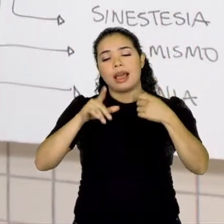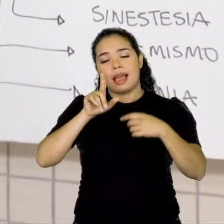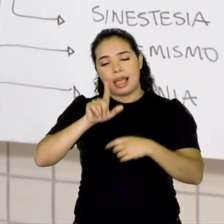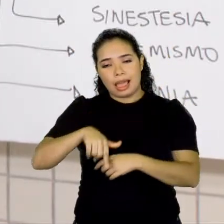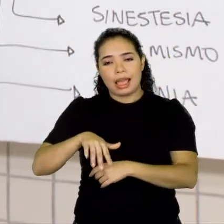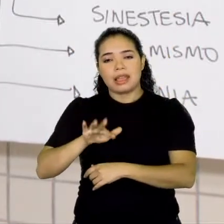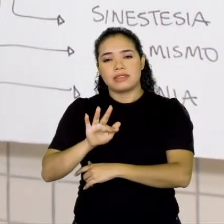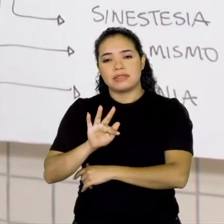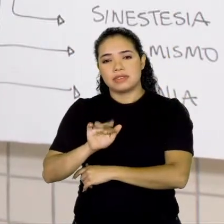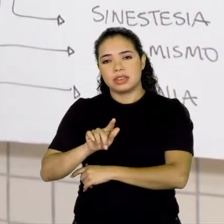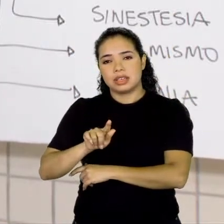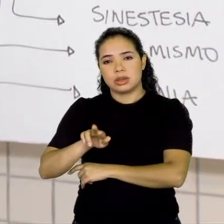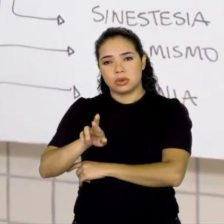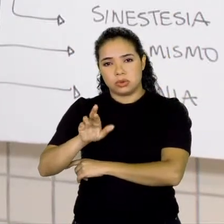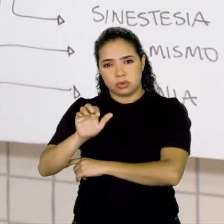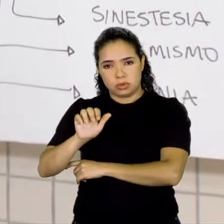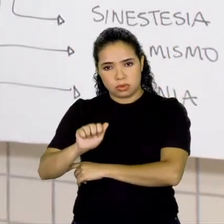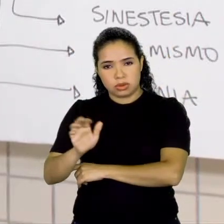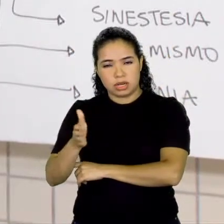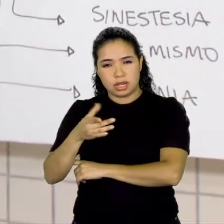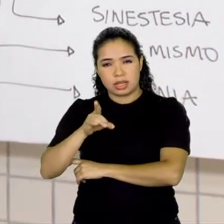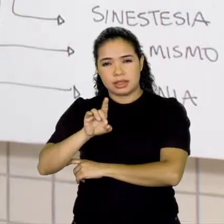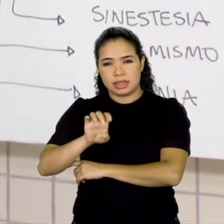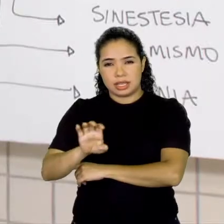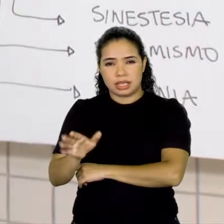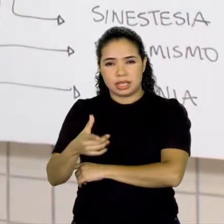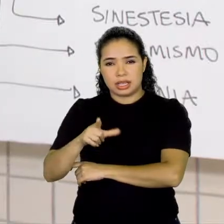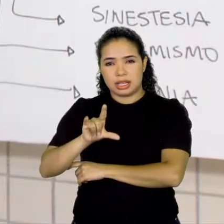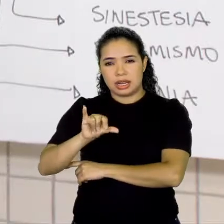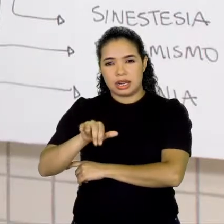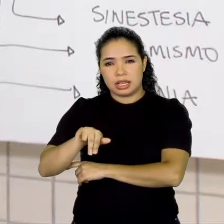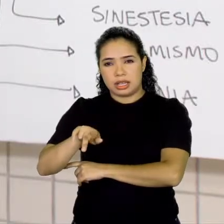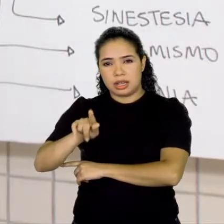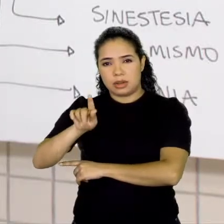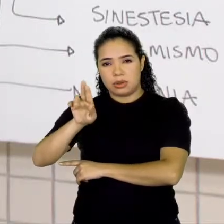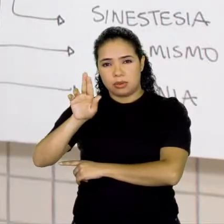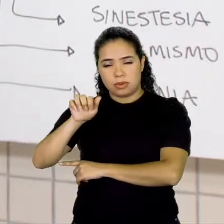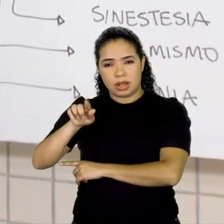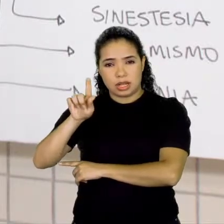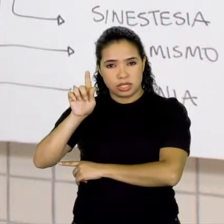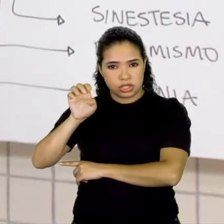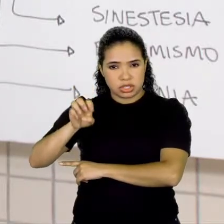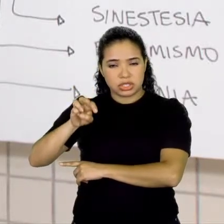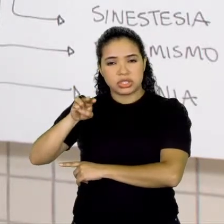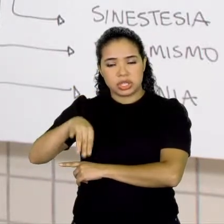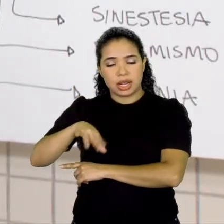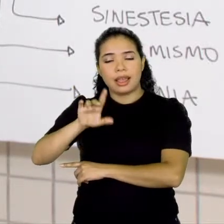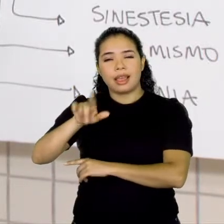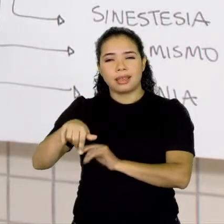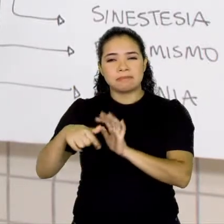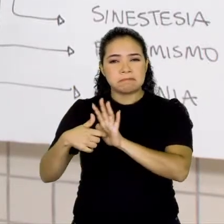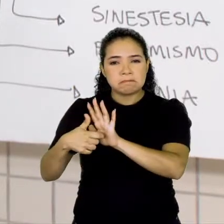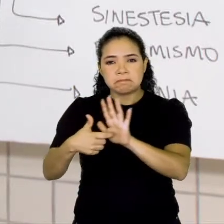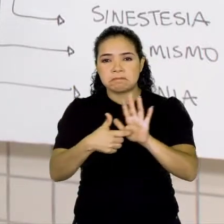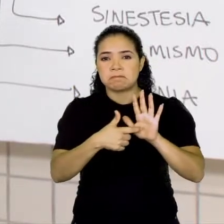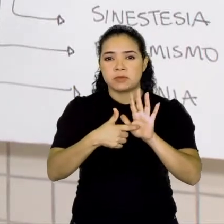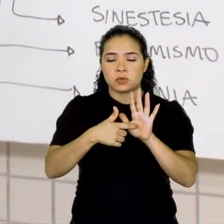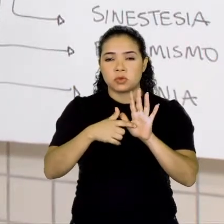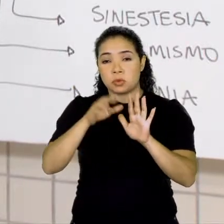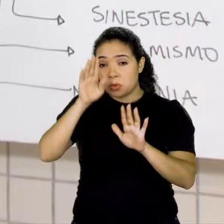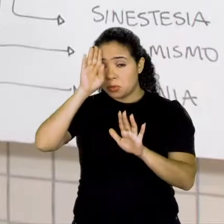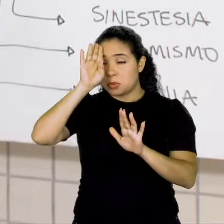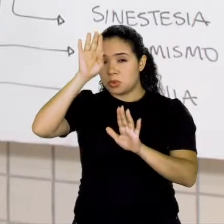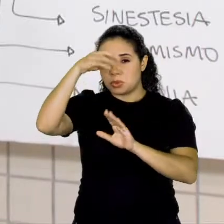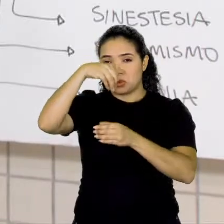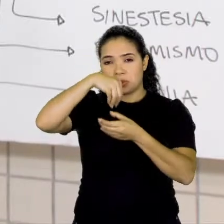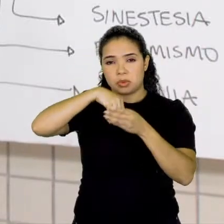para dar ênfase no seu discurso, certo? E aí, a primeira figura de linguagem que nós temos,